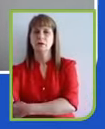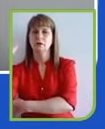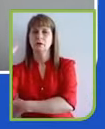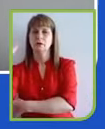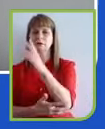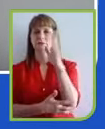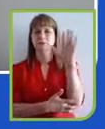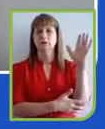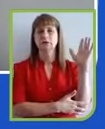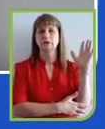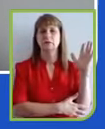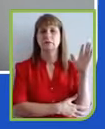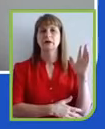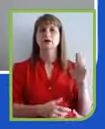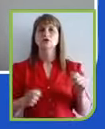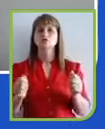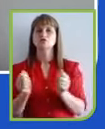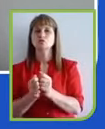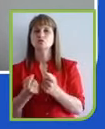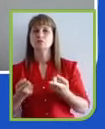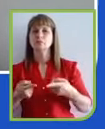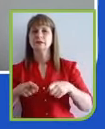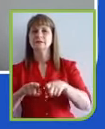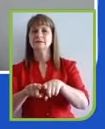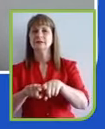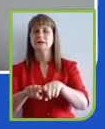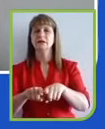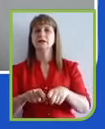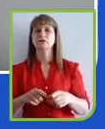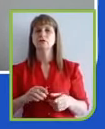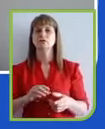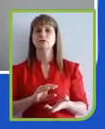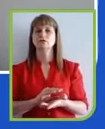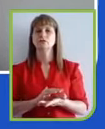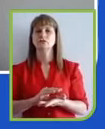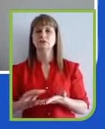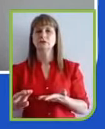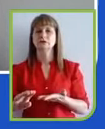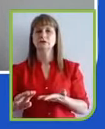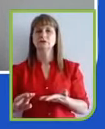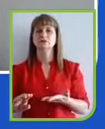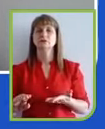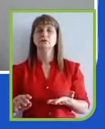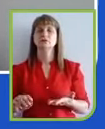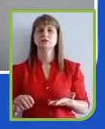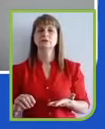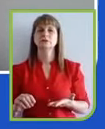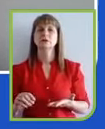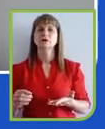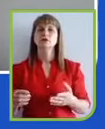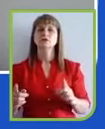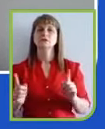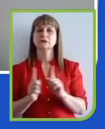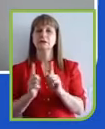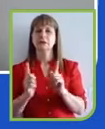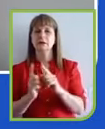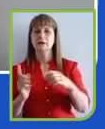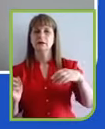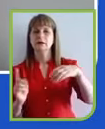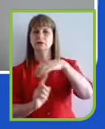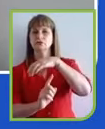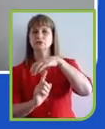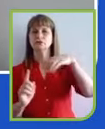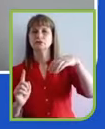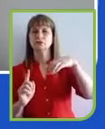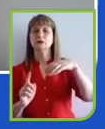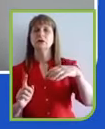fornecedores, clientes, então convocando, dividindo o plano de ação, revendo nossos critérios de patrocínio, por exemplo, de eventos,